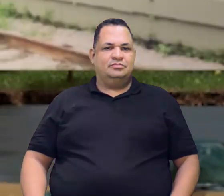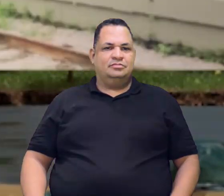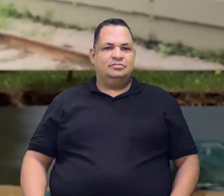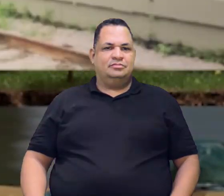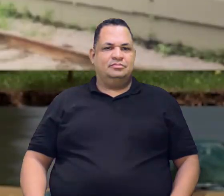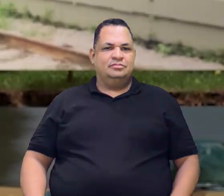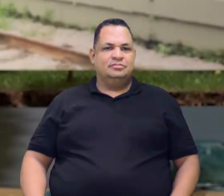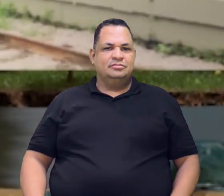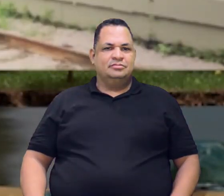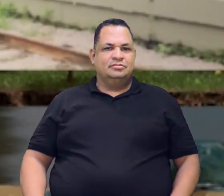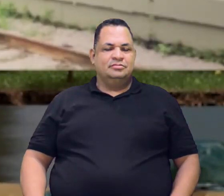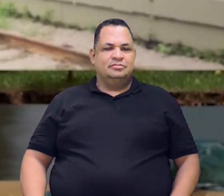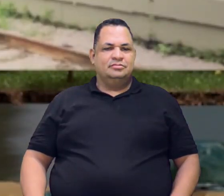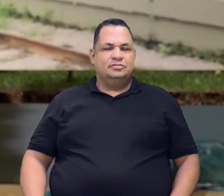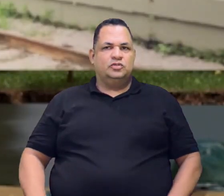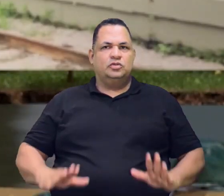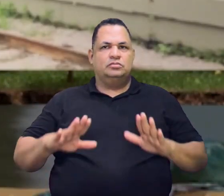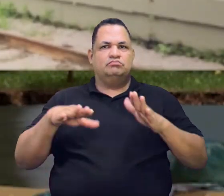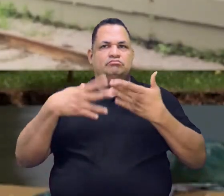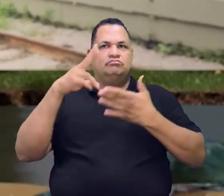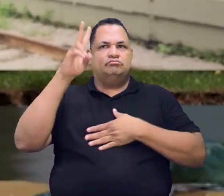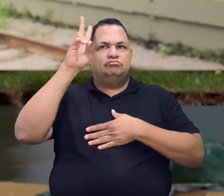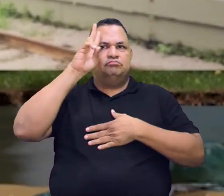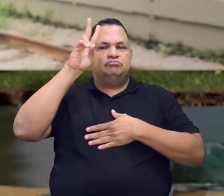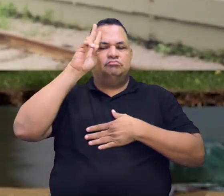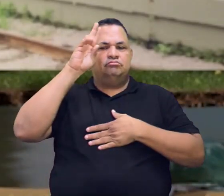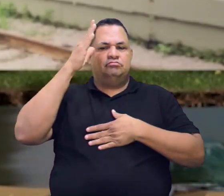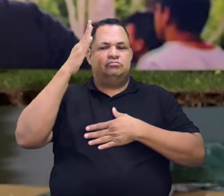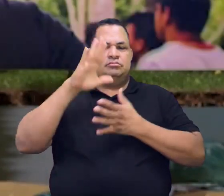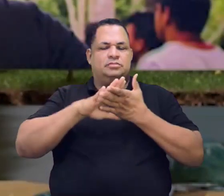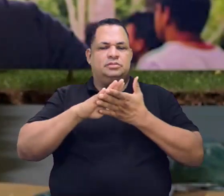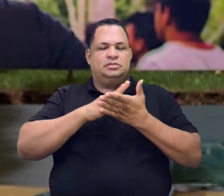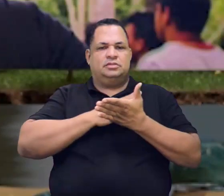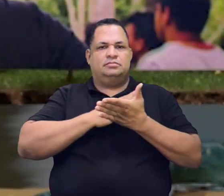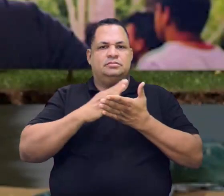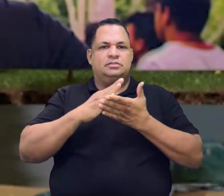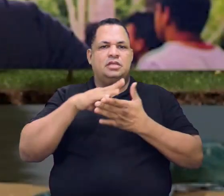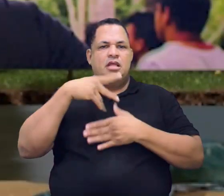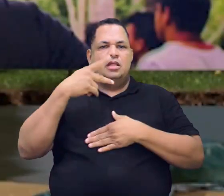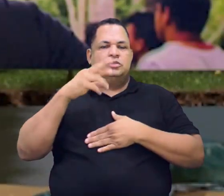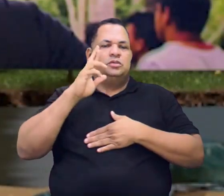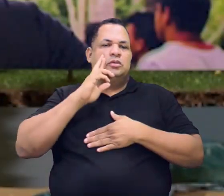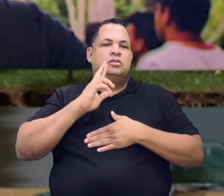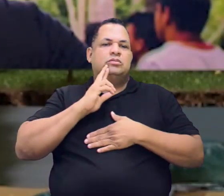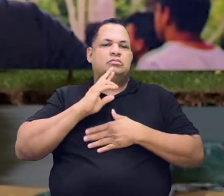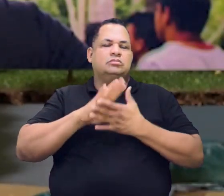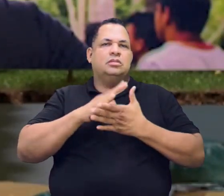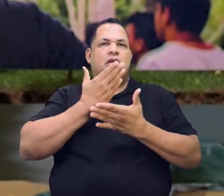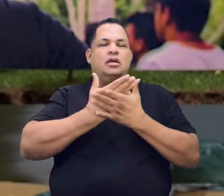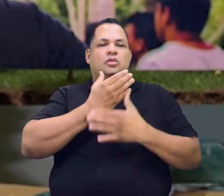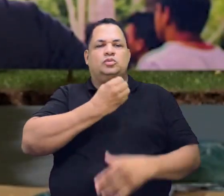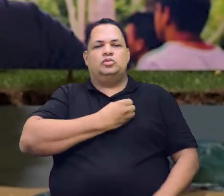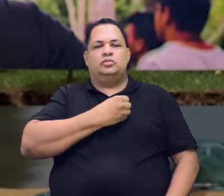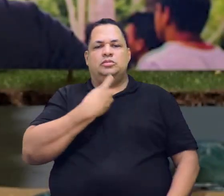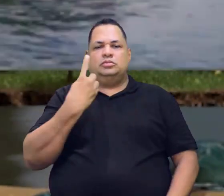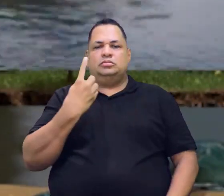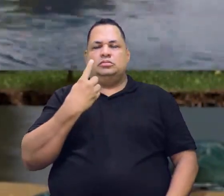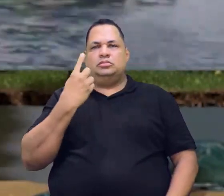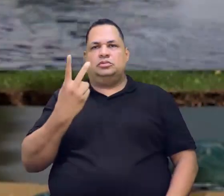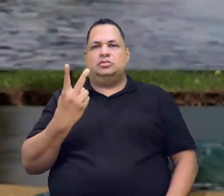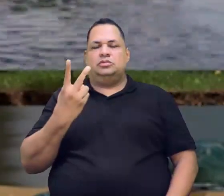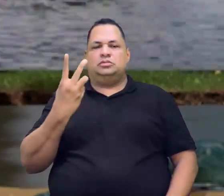nós começamos a falar sobre a história de Rondônia, lá no início das nossas aulas, aula 1, aula 2, aula 3,